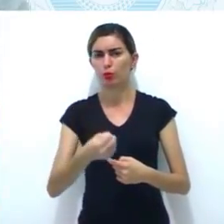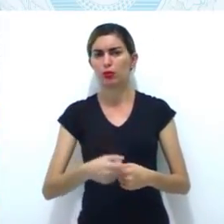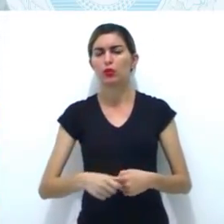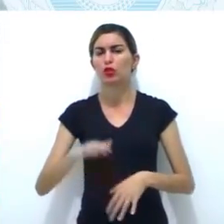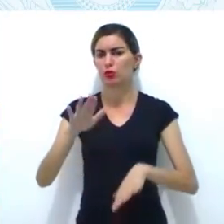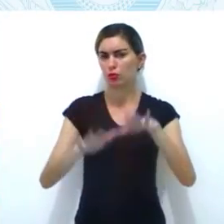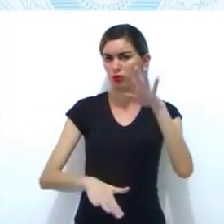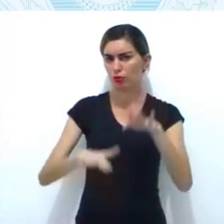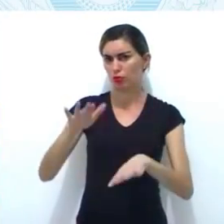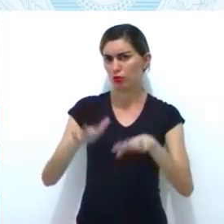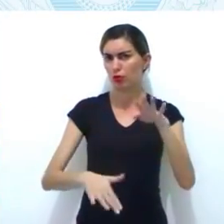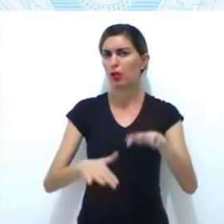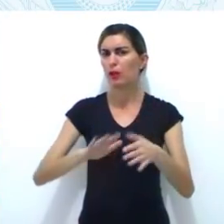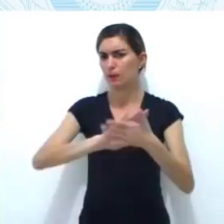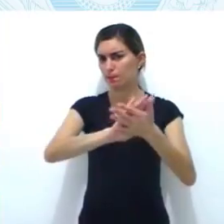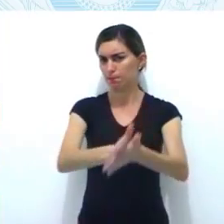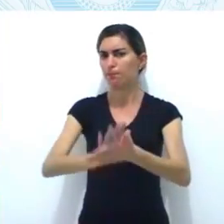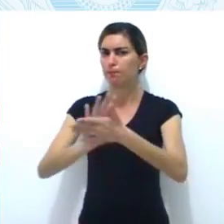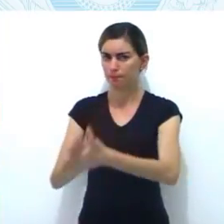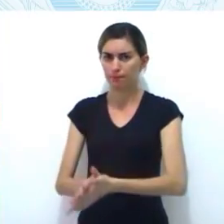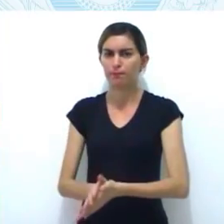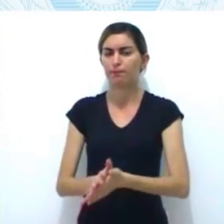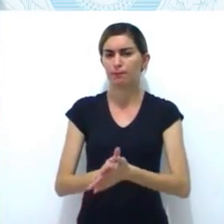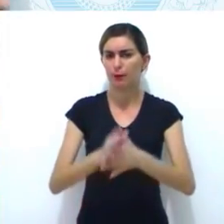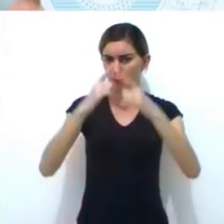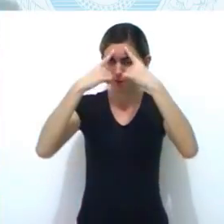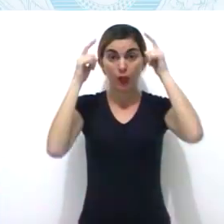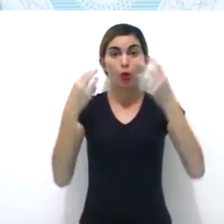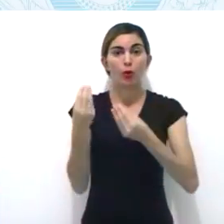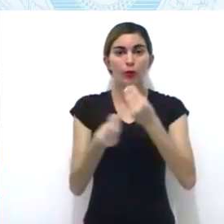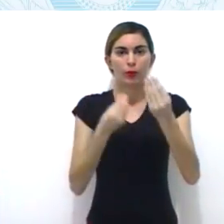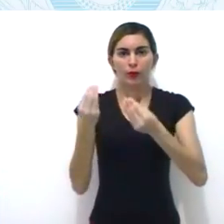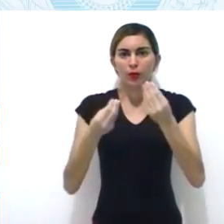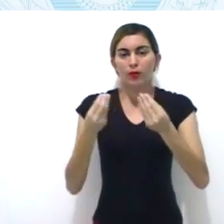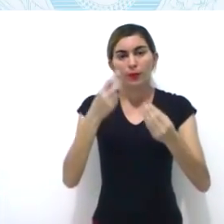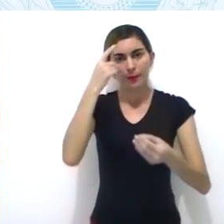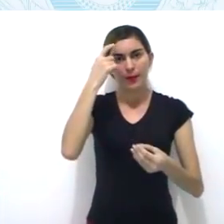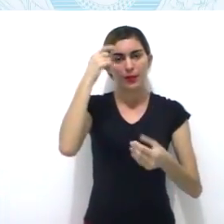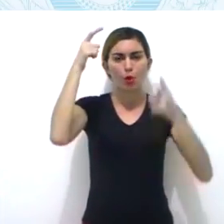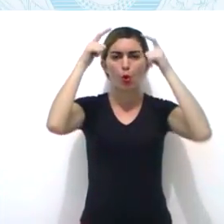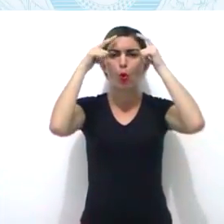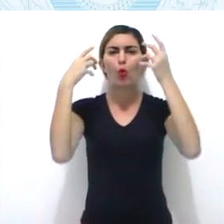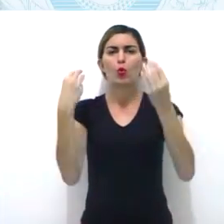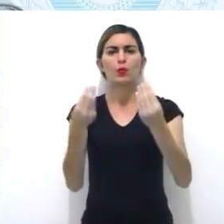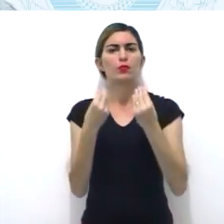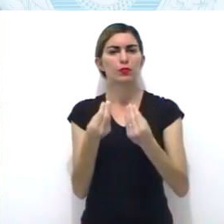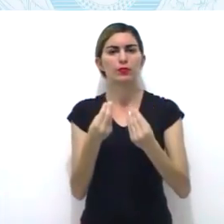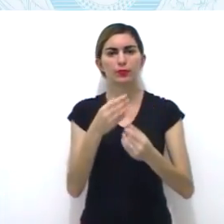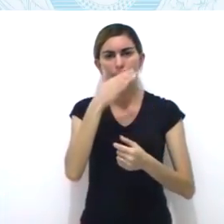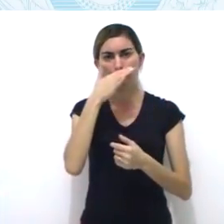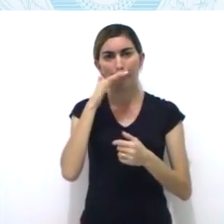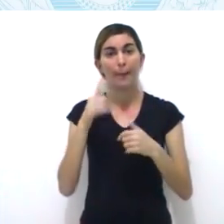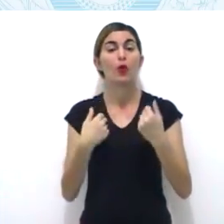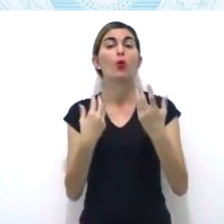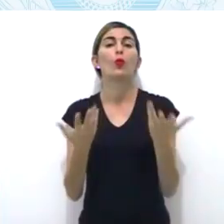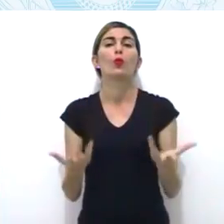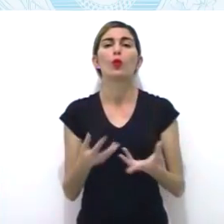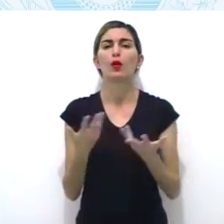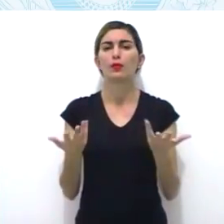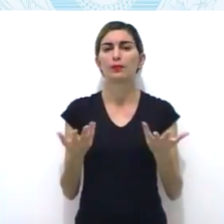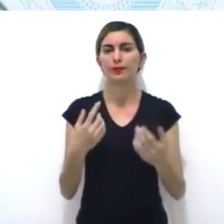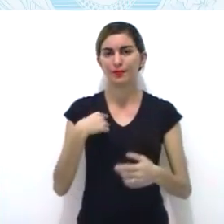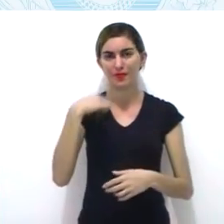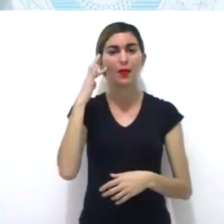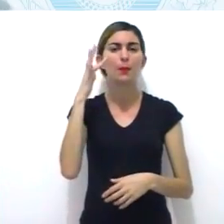Como foi a reação da coroa? Imaginem a coroa portuguesa e pillou o Maranhão que um novo governador